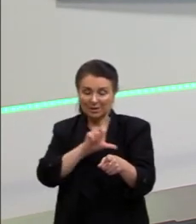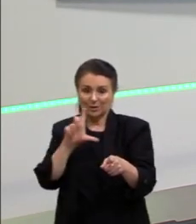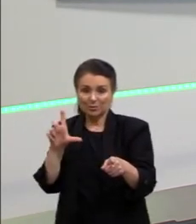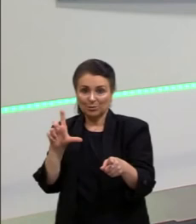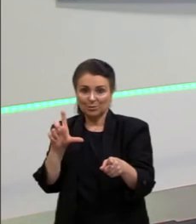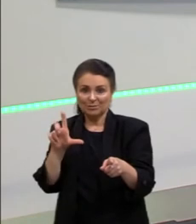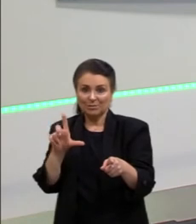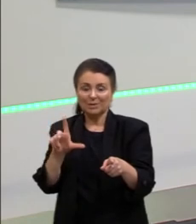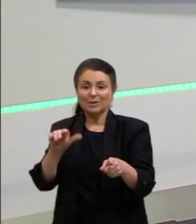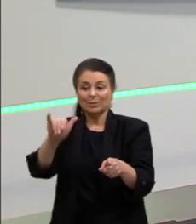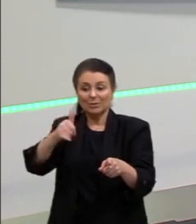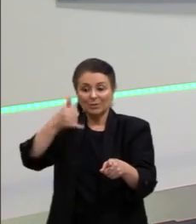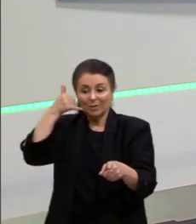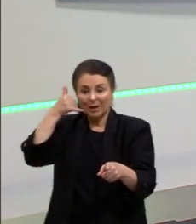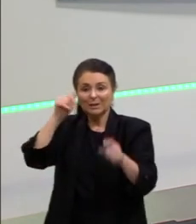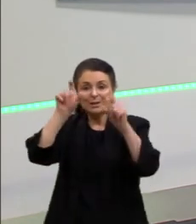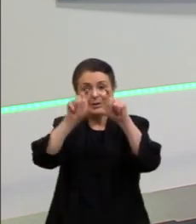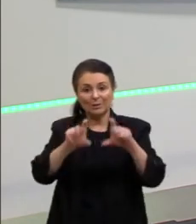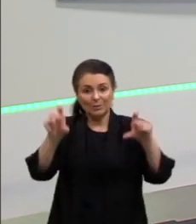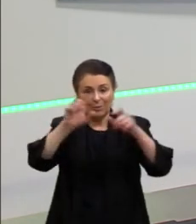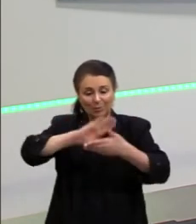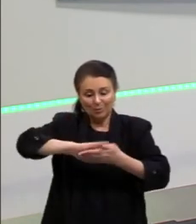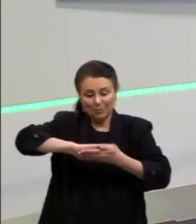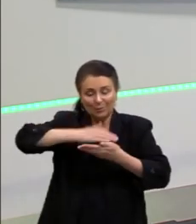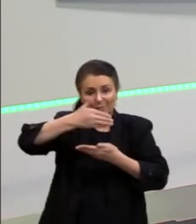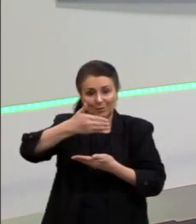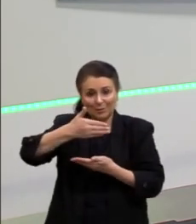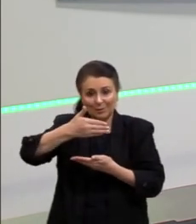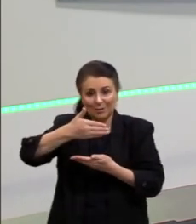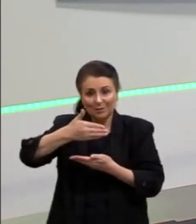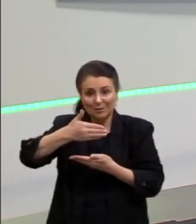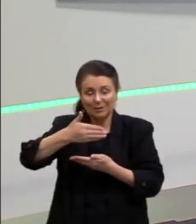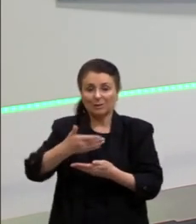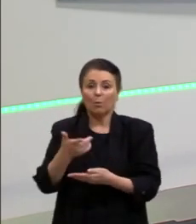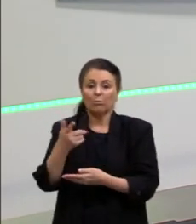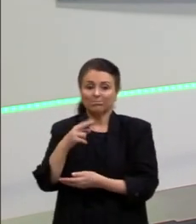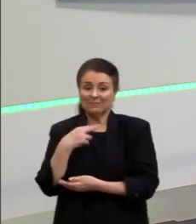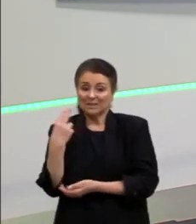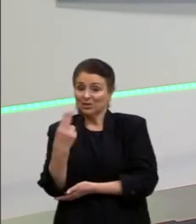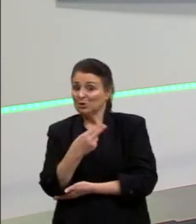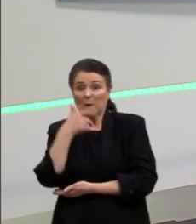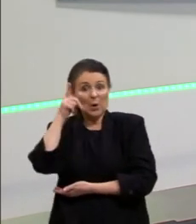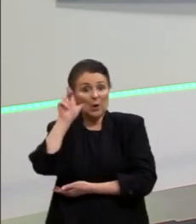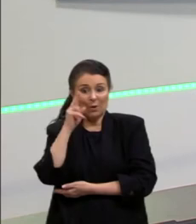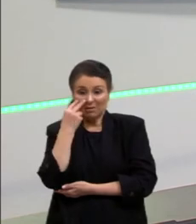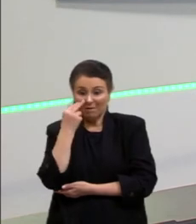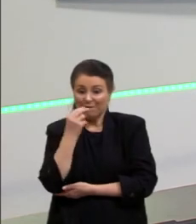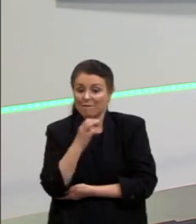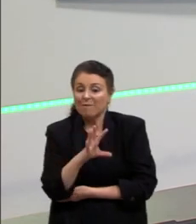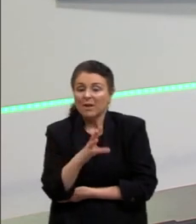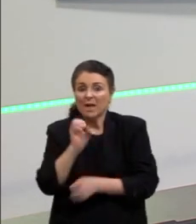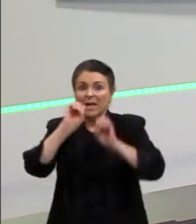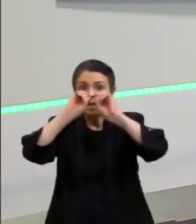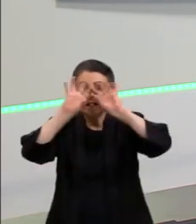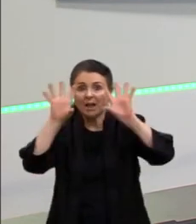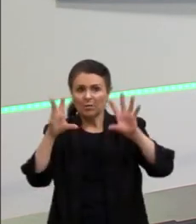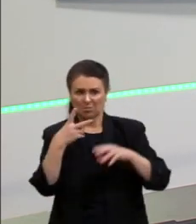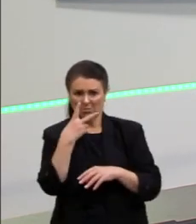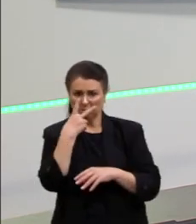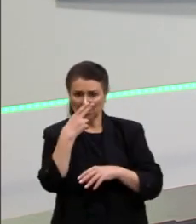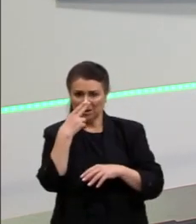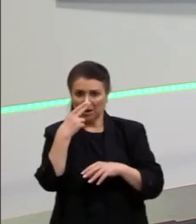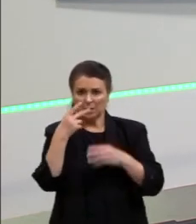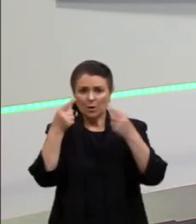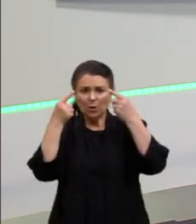de celular e computador. Então, às vezes, a gente não consegue ver tão bem, né? Parece, assim, que o meu óculos, ele é